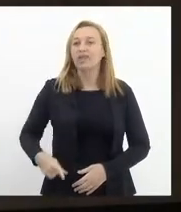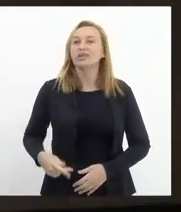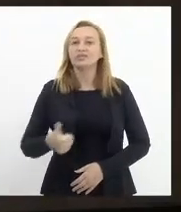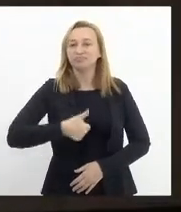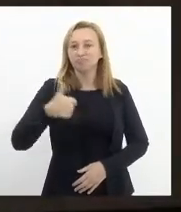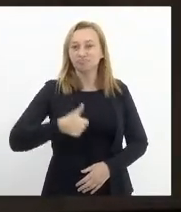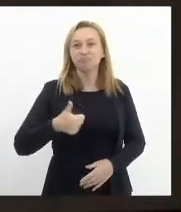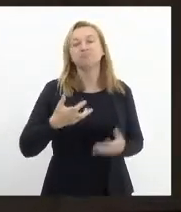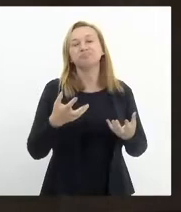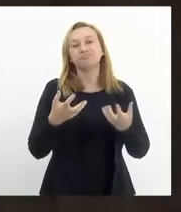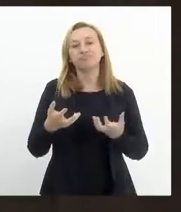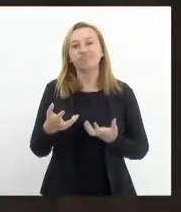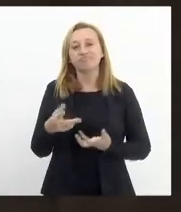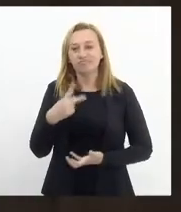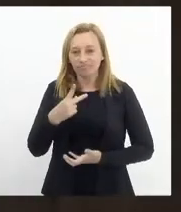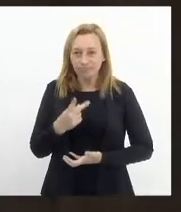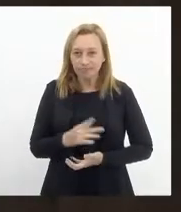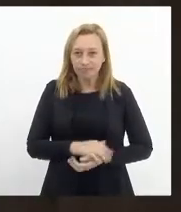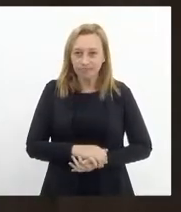destacar a forma